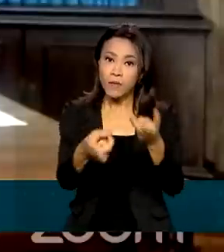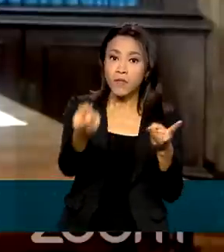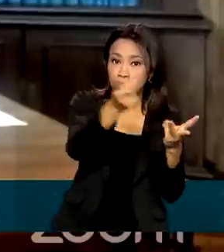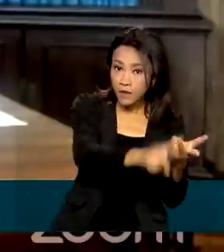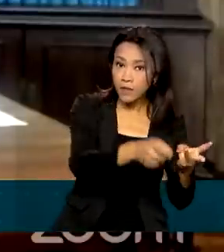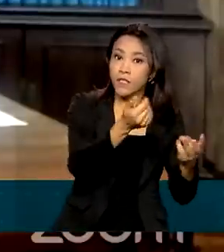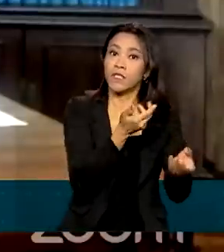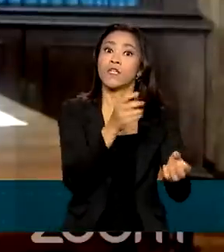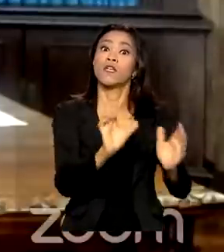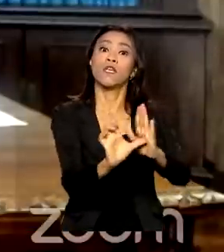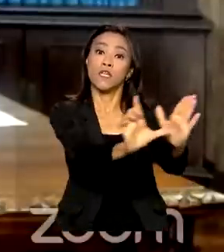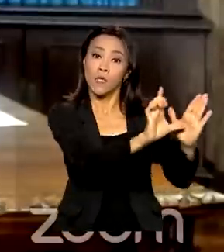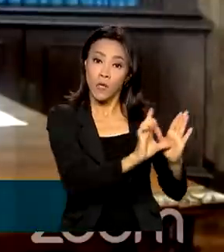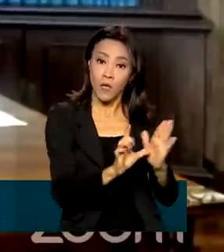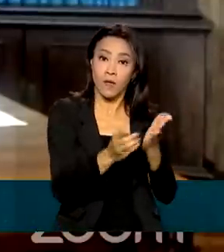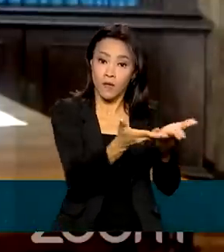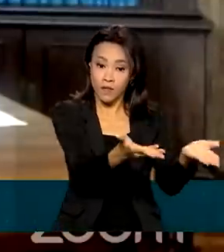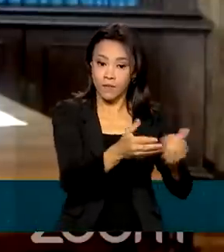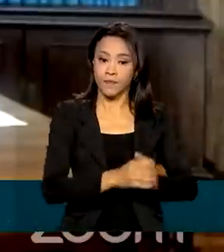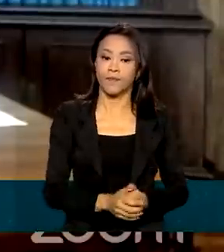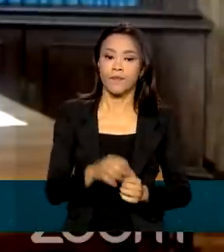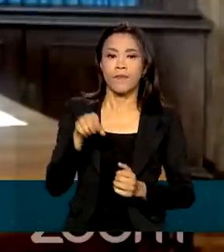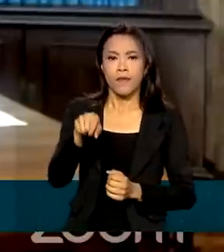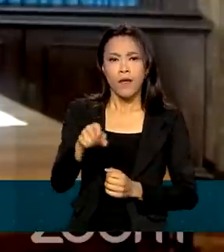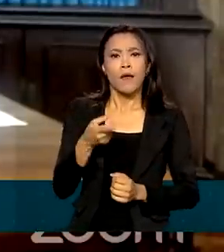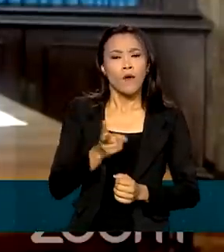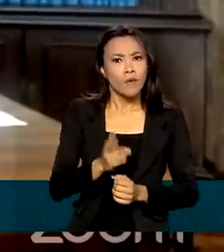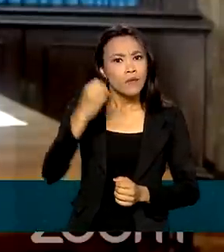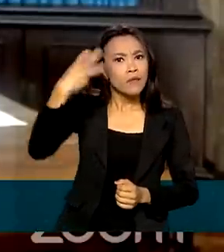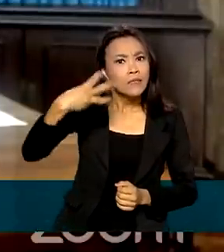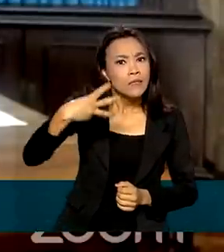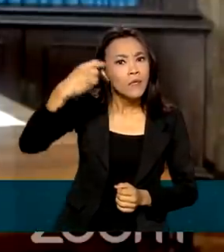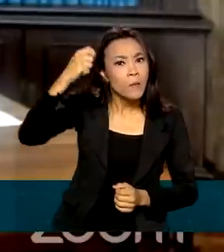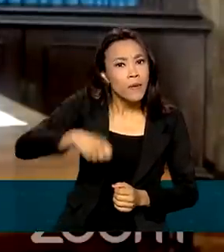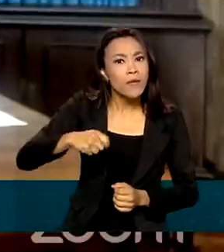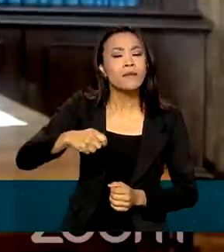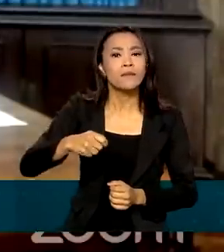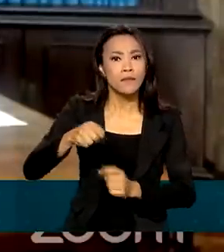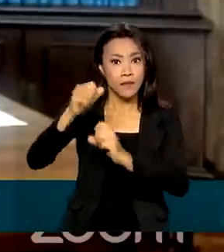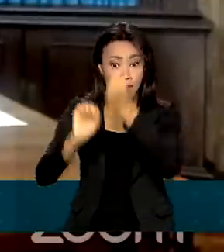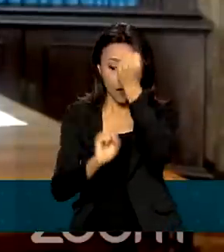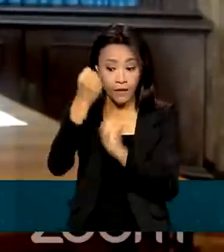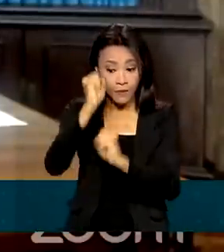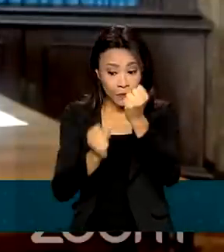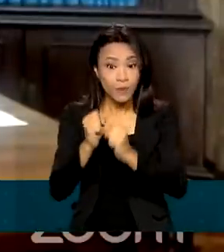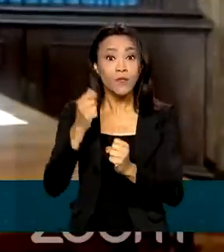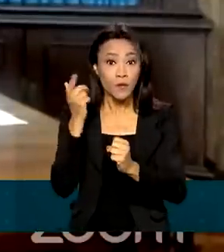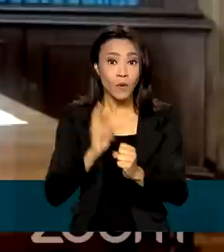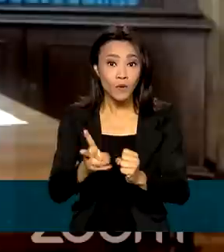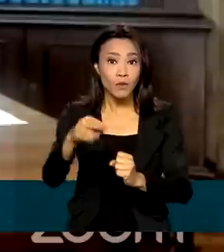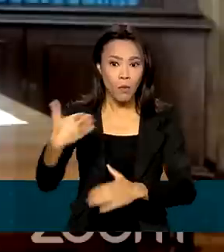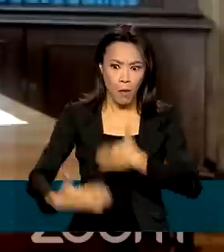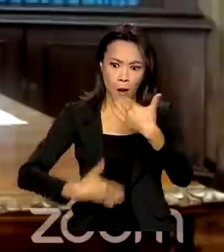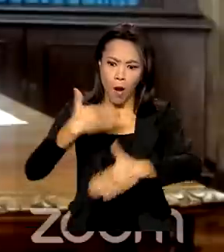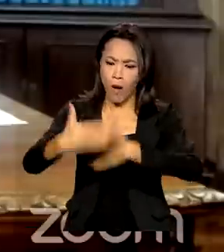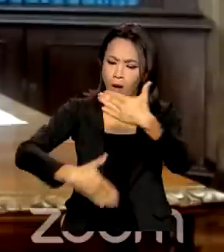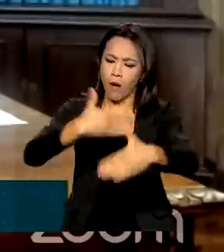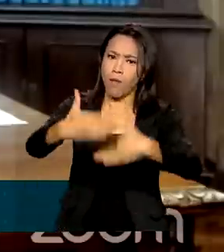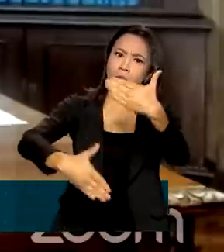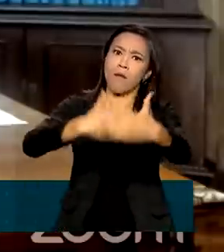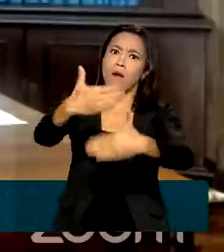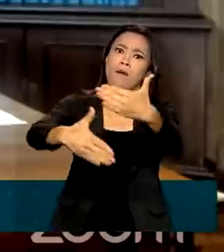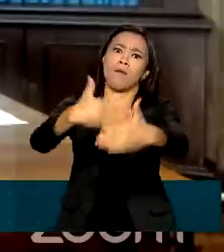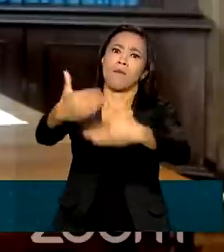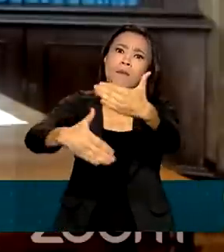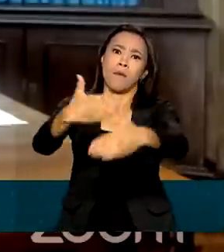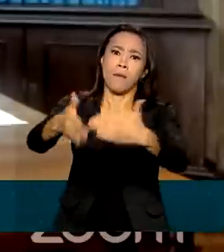terceiro mês que a indústria continua crescendo. Isso quer dizer que nós estamos retomando o crescimento da indústria, o movimento da nossa